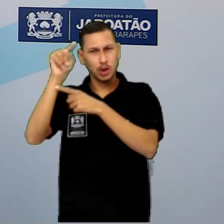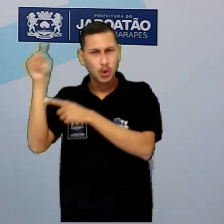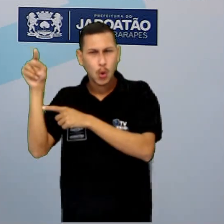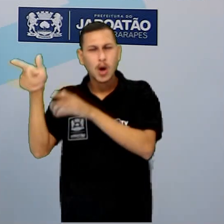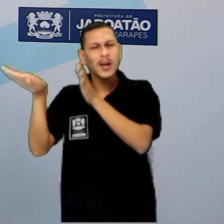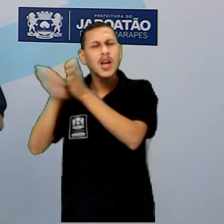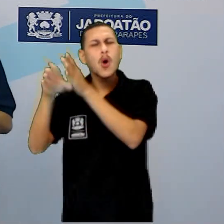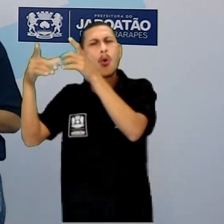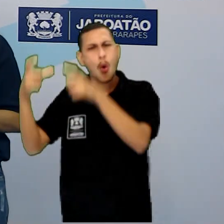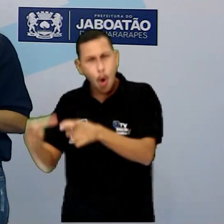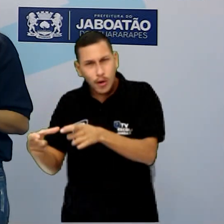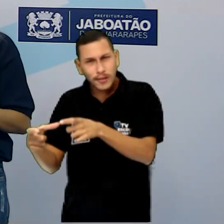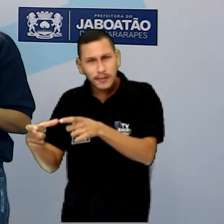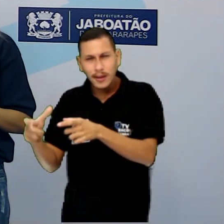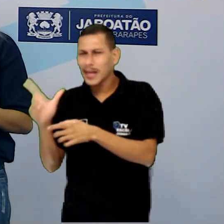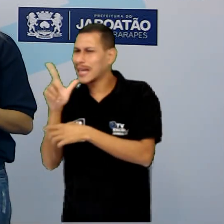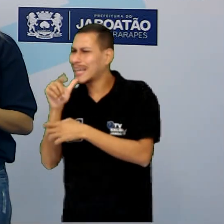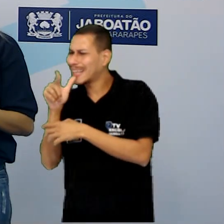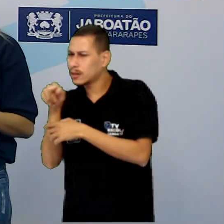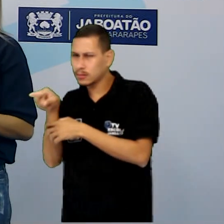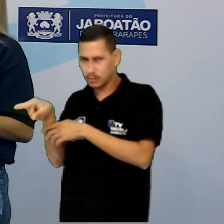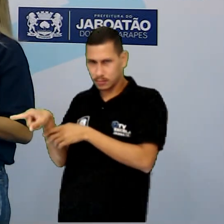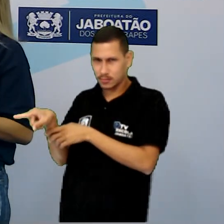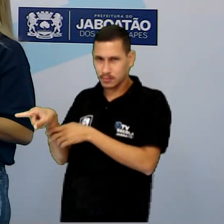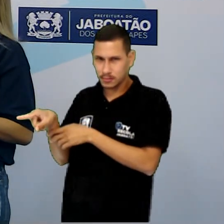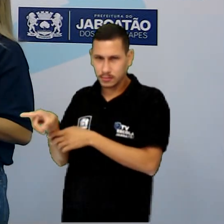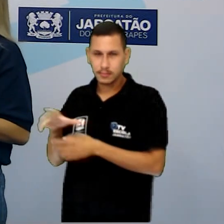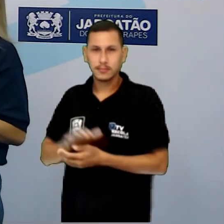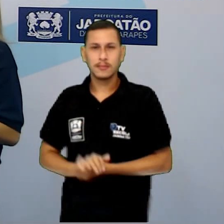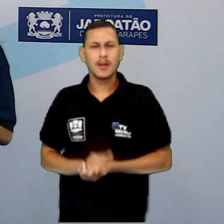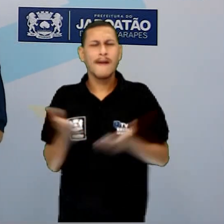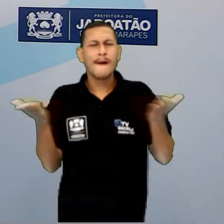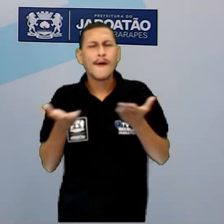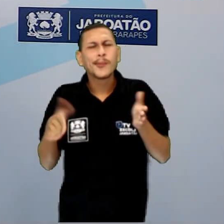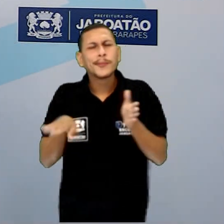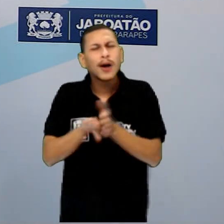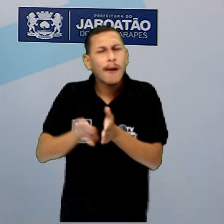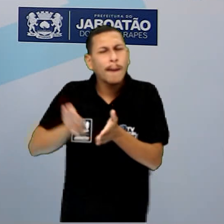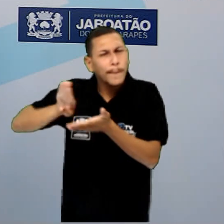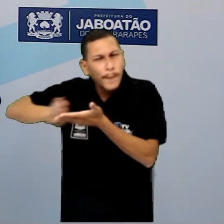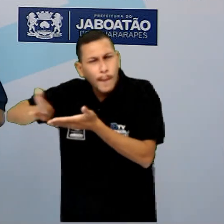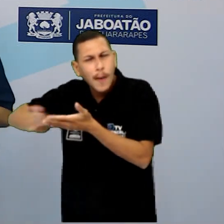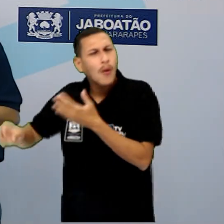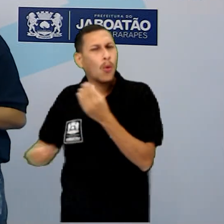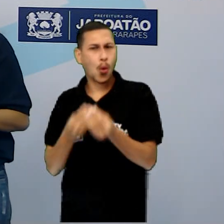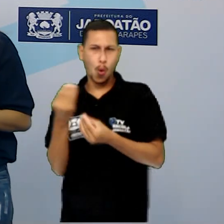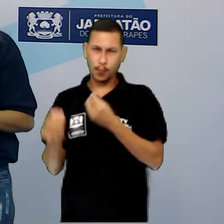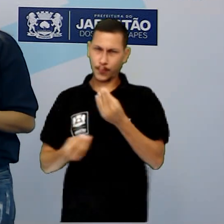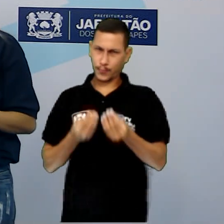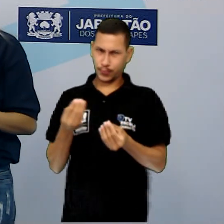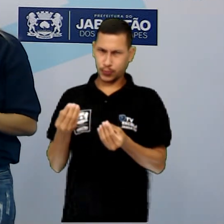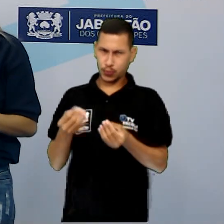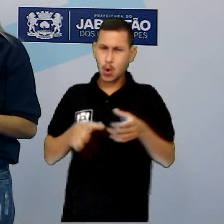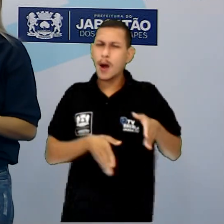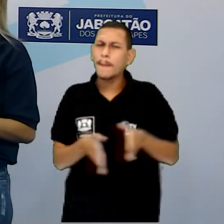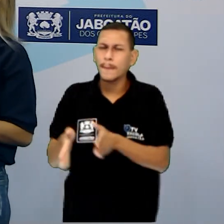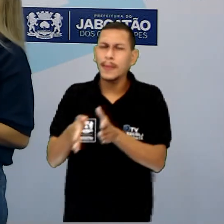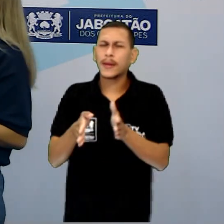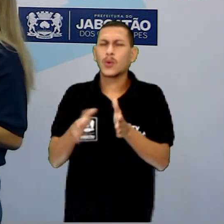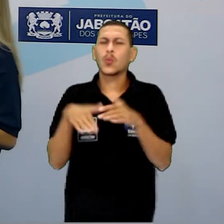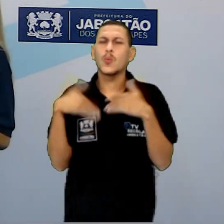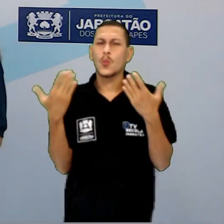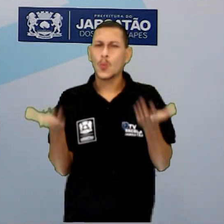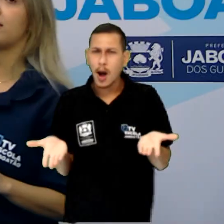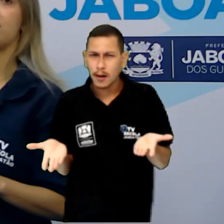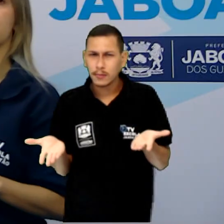onde? Ao bebedouro. E agora, pra chegar ao banco, como foi que ele fez? Ele fez